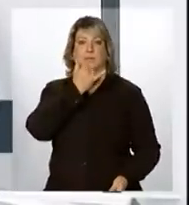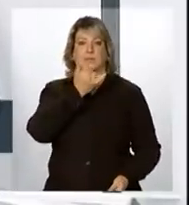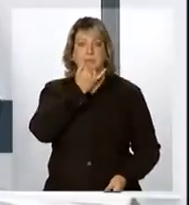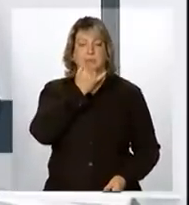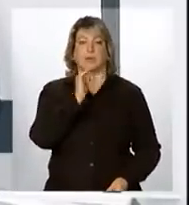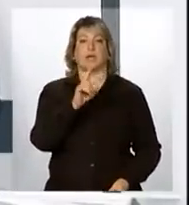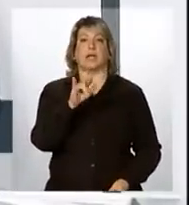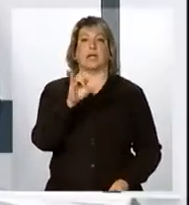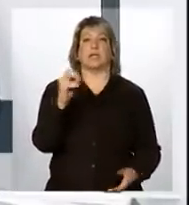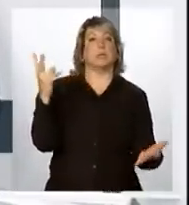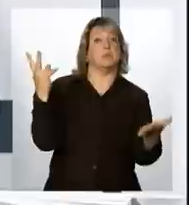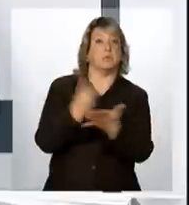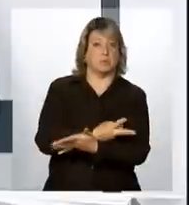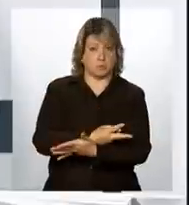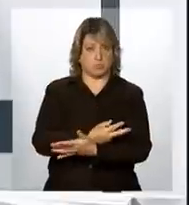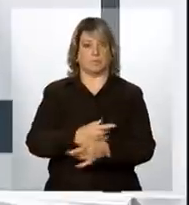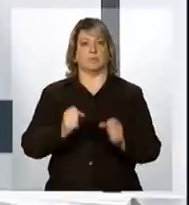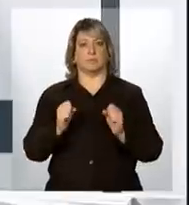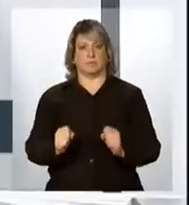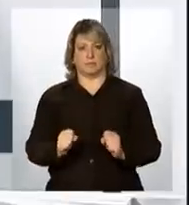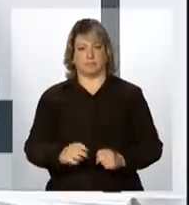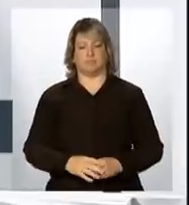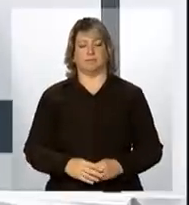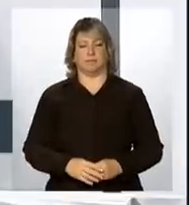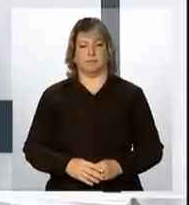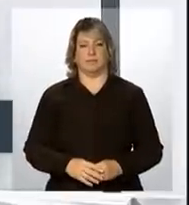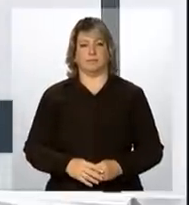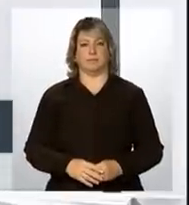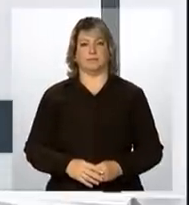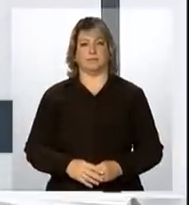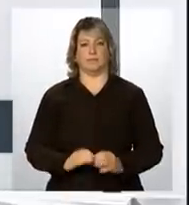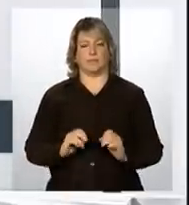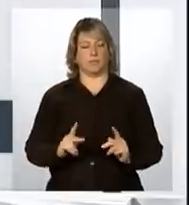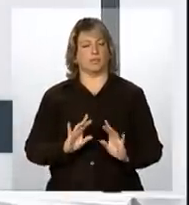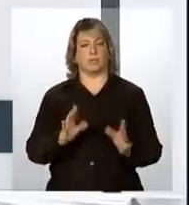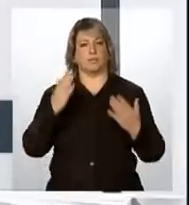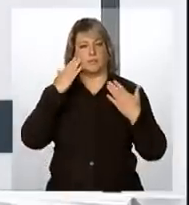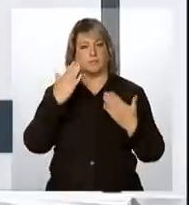risco de uma ocorrência iminente ou de um desastre. Obrigado.